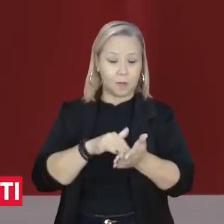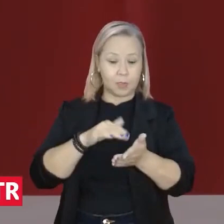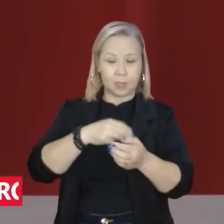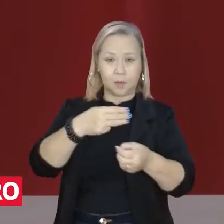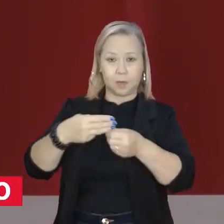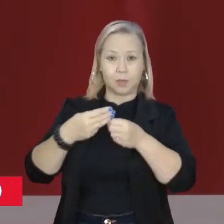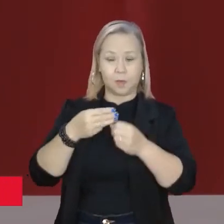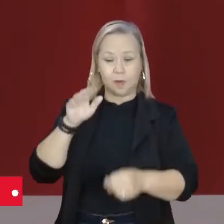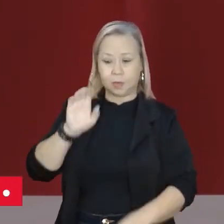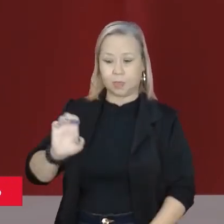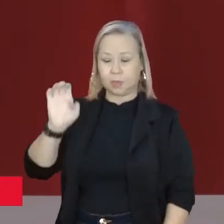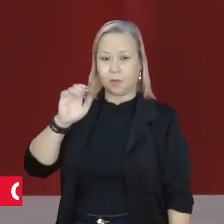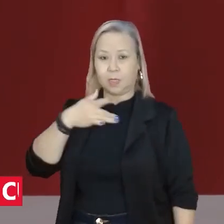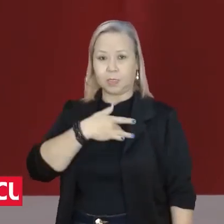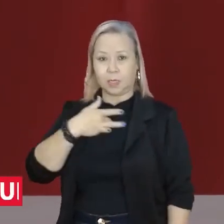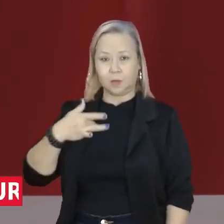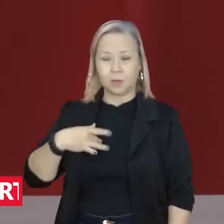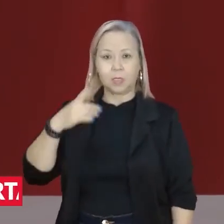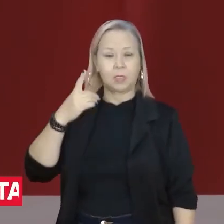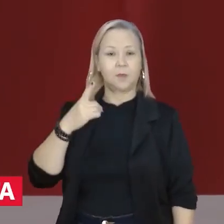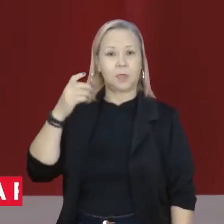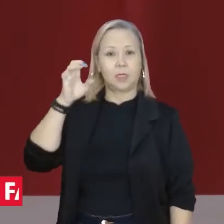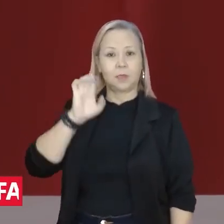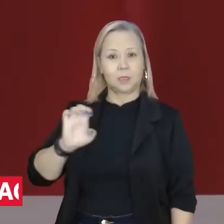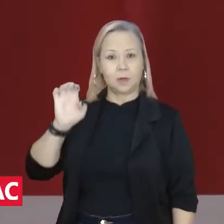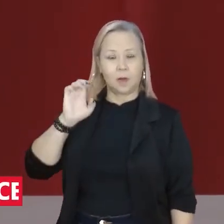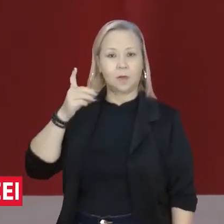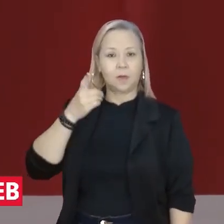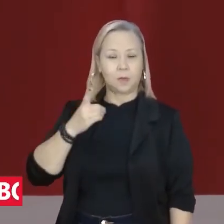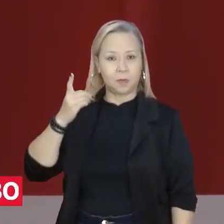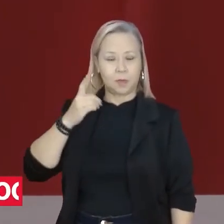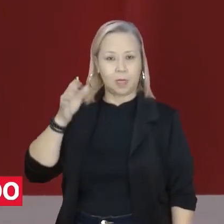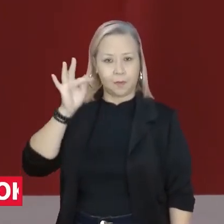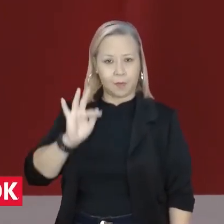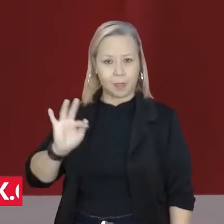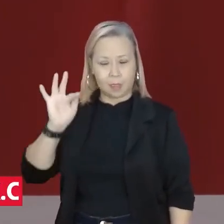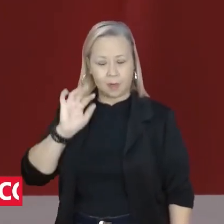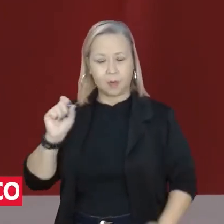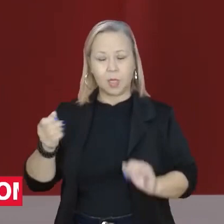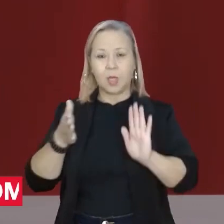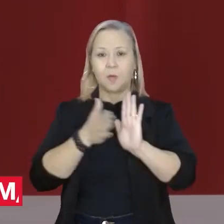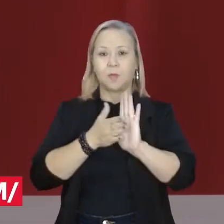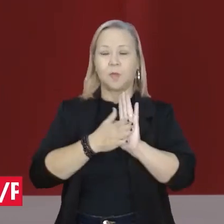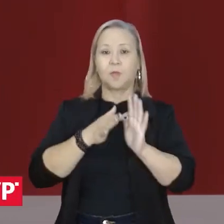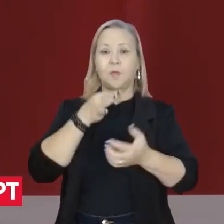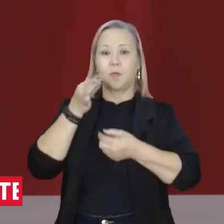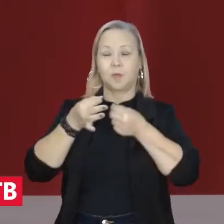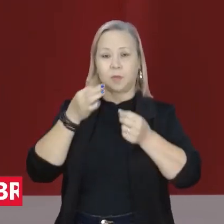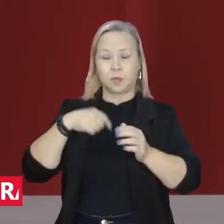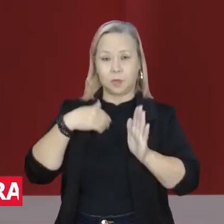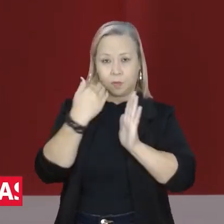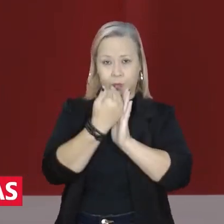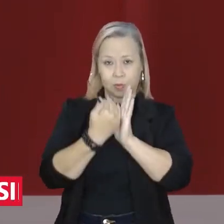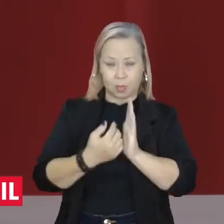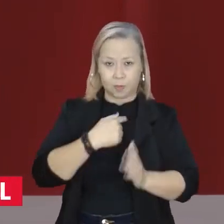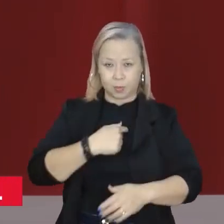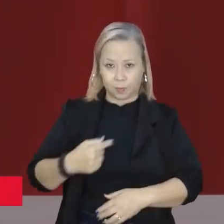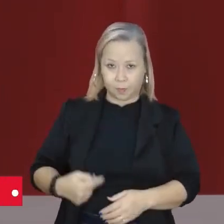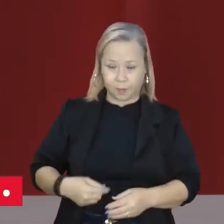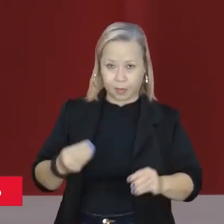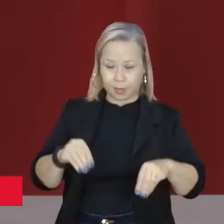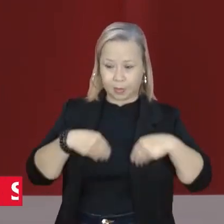e estadual de saúde, deputado estadual e deputado federal. Ele propõe em seu programa de governo devolver a